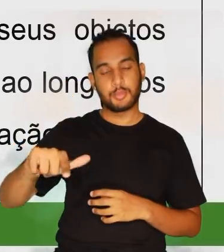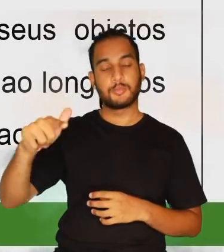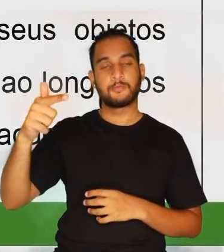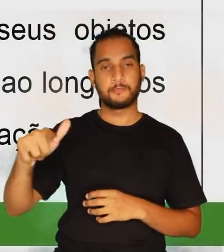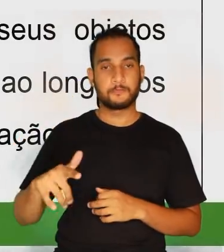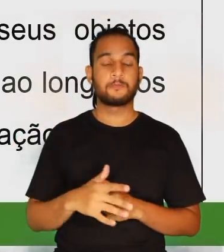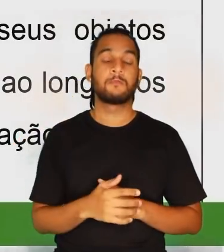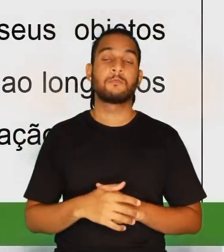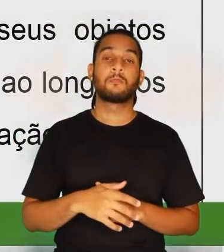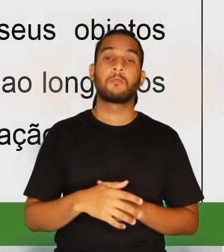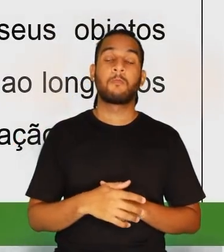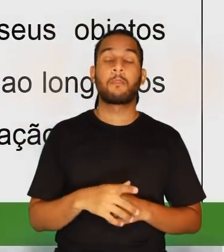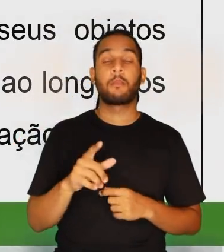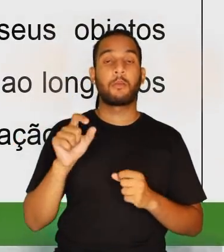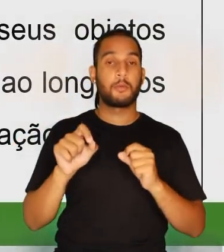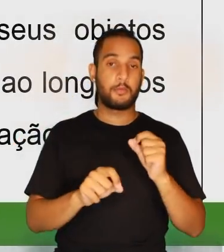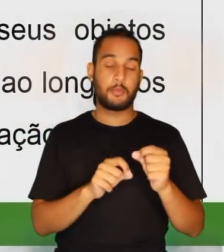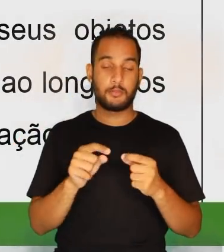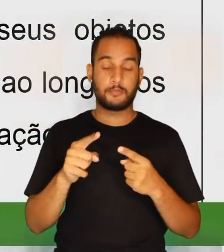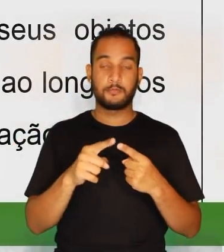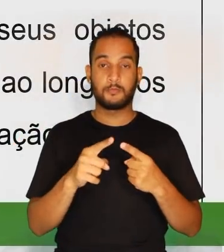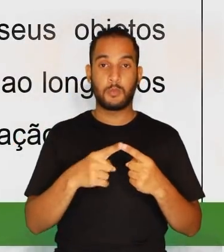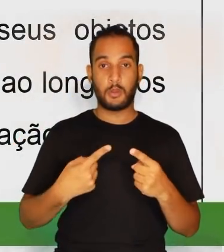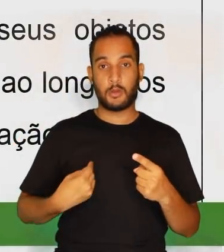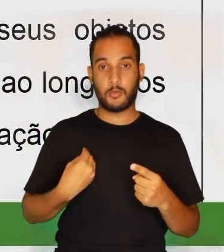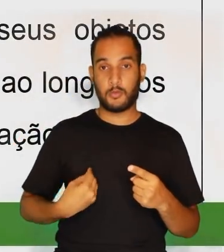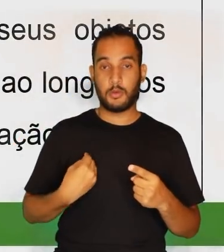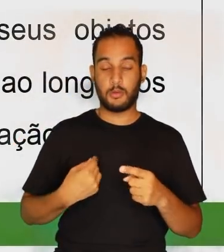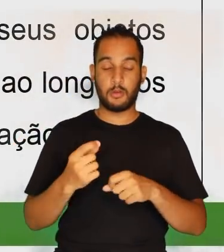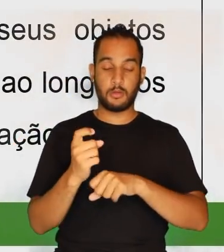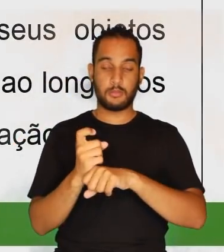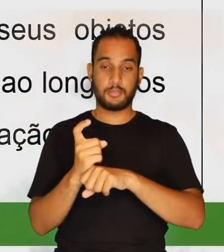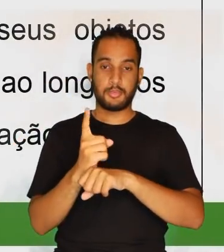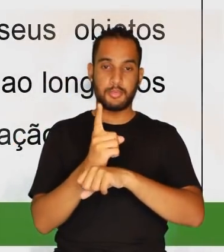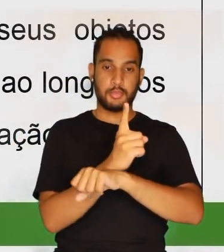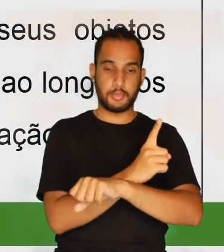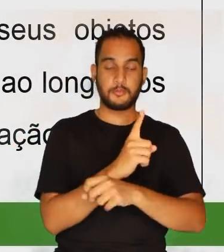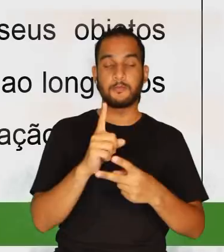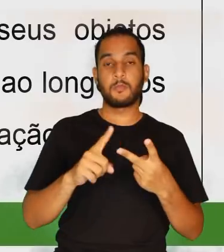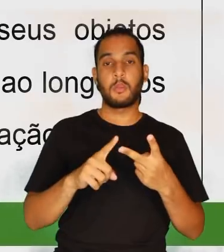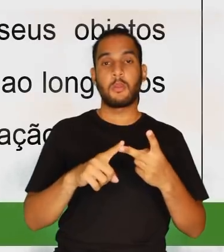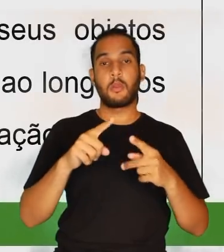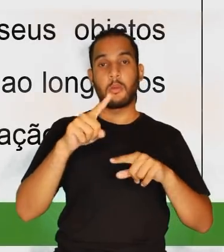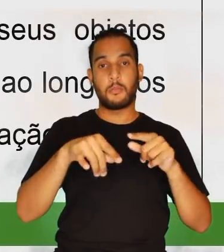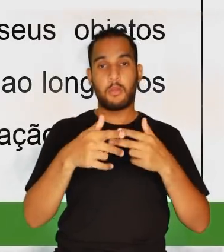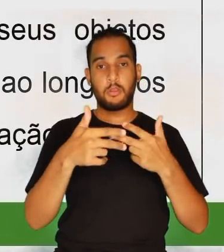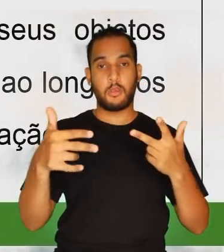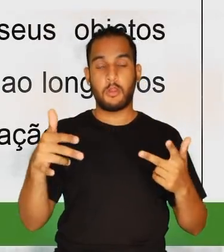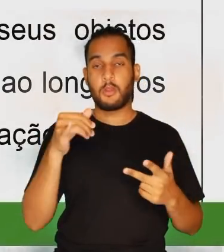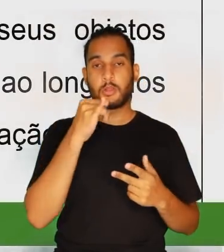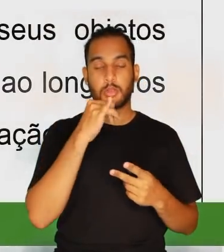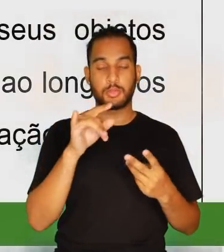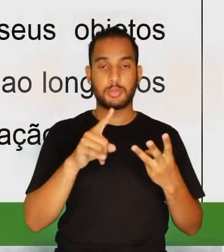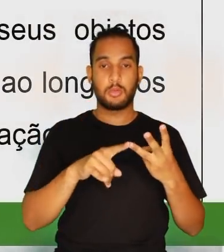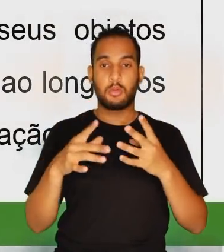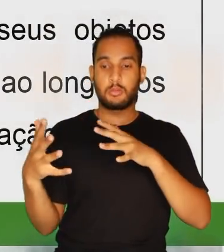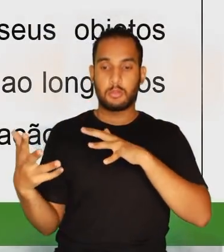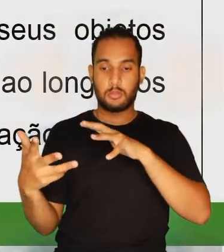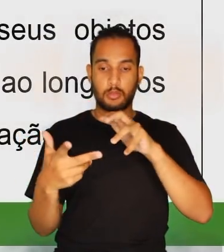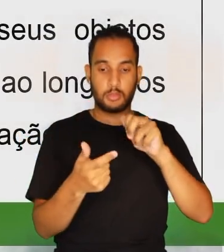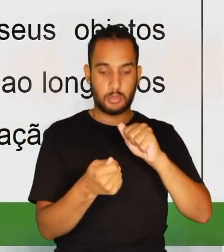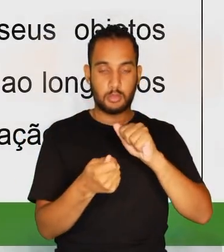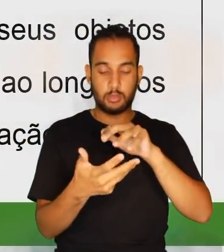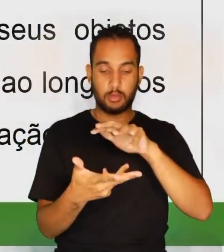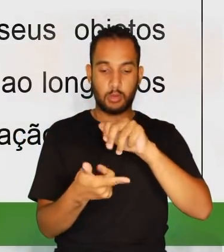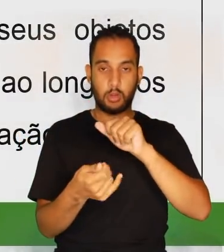vão se repetindo. Essas unidades, então, são vida e evolução, matéria e energia e terra e universo.